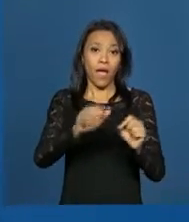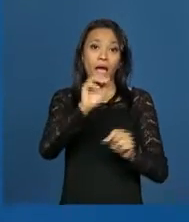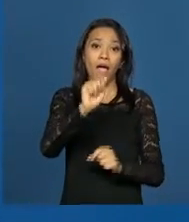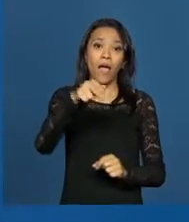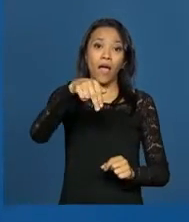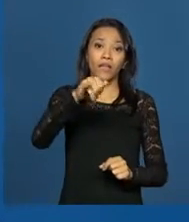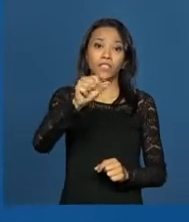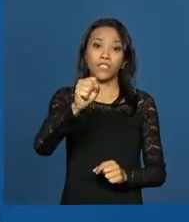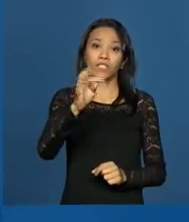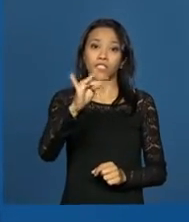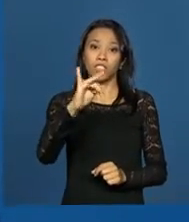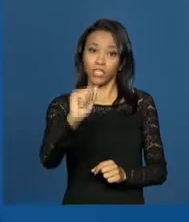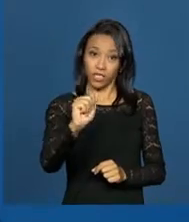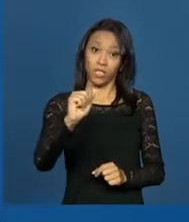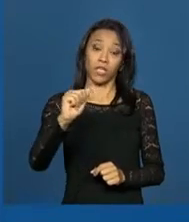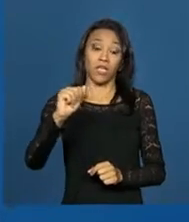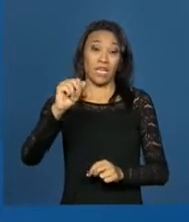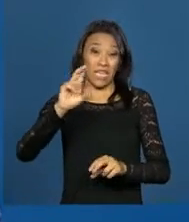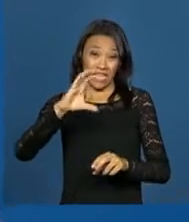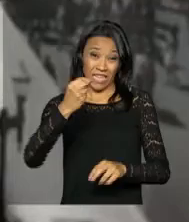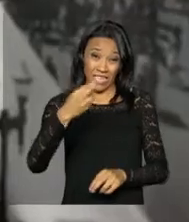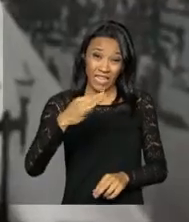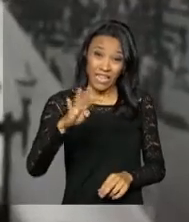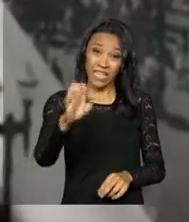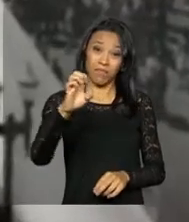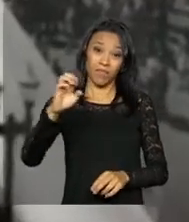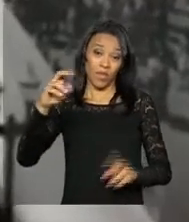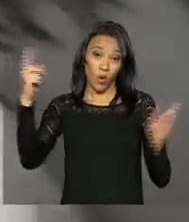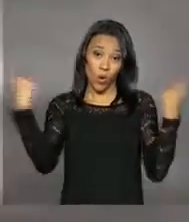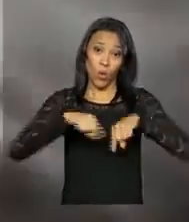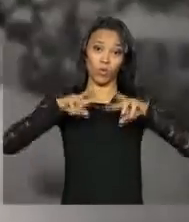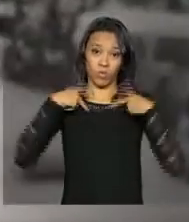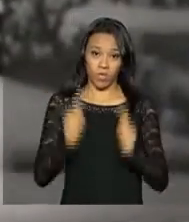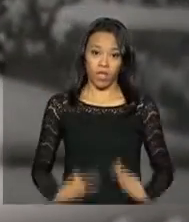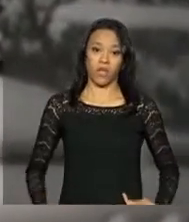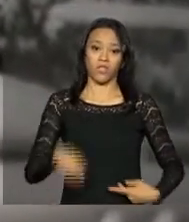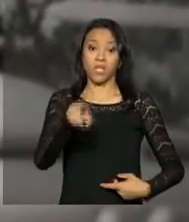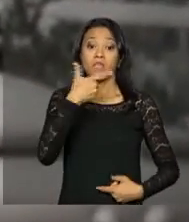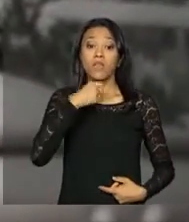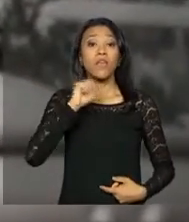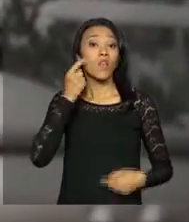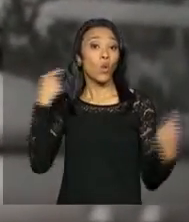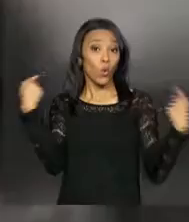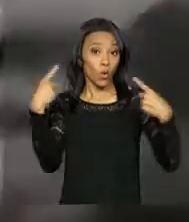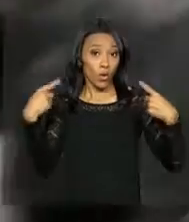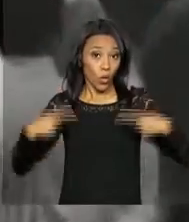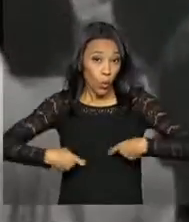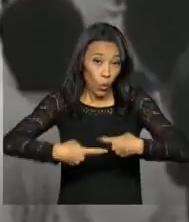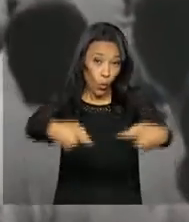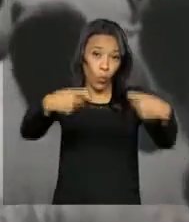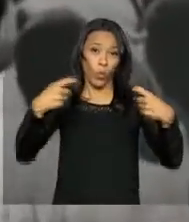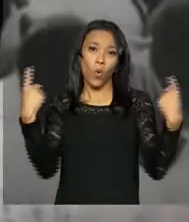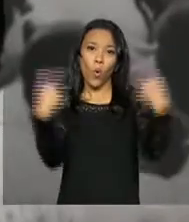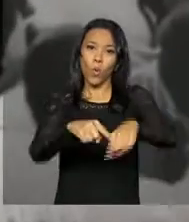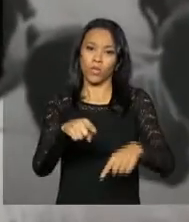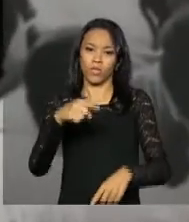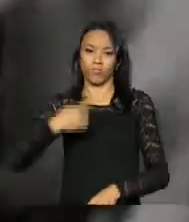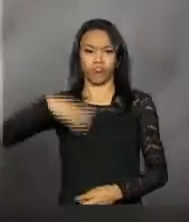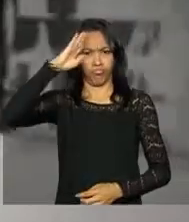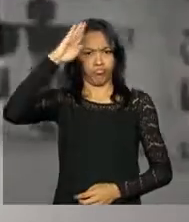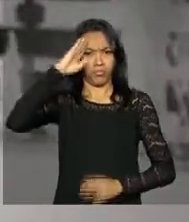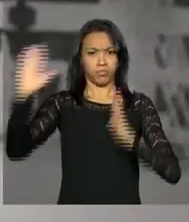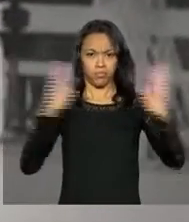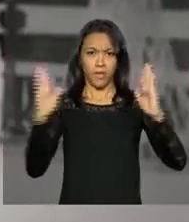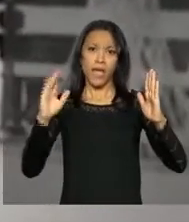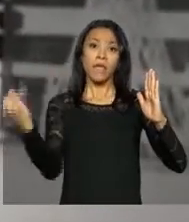para crimes de lesa humanidade. Quem lutou contra a ditadura e sobreviveu a ela, diz que é importante manter a memória